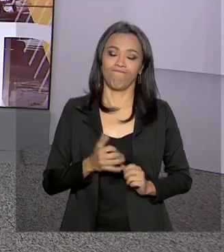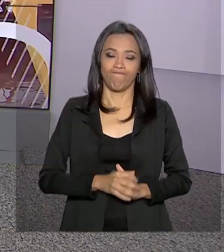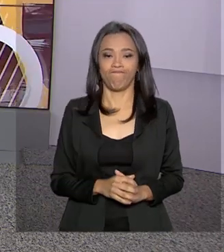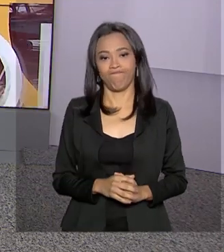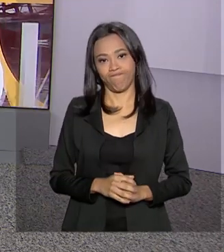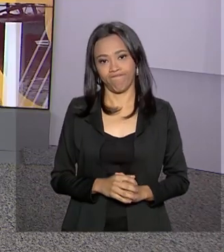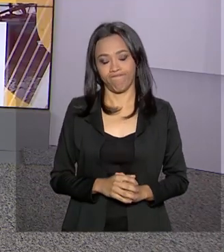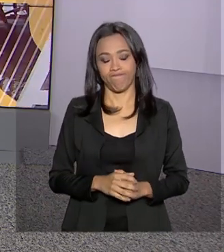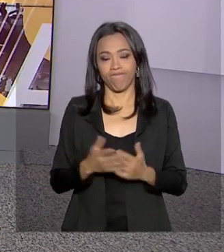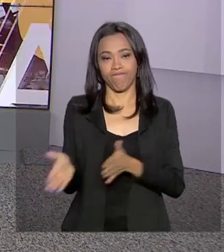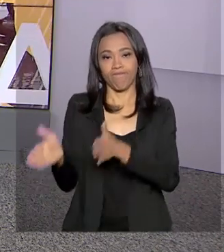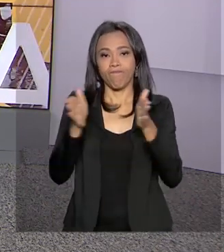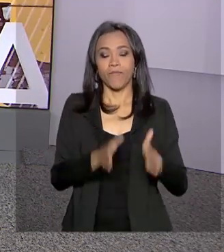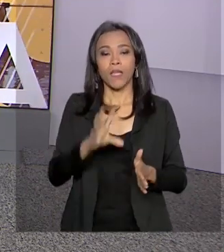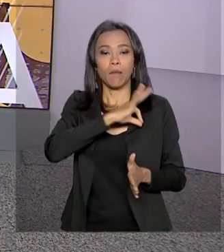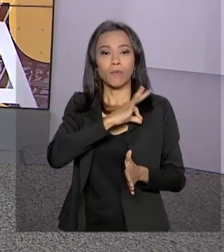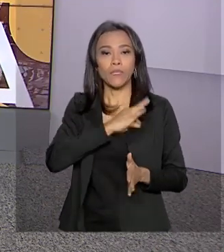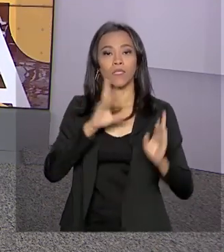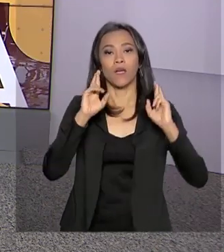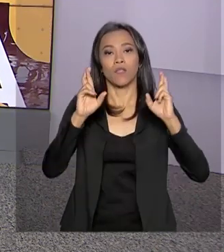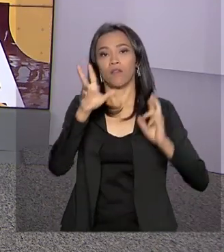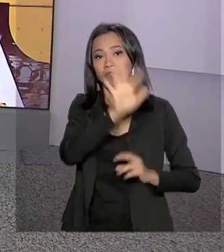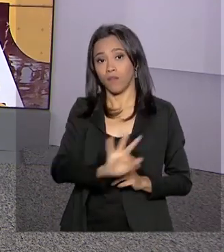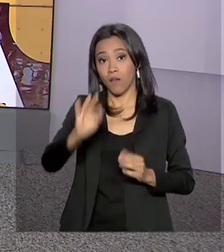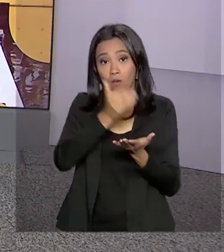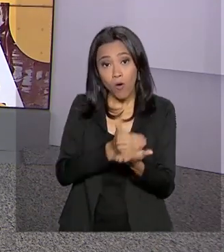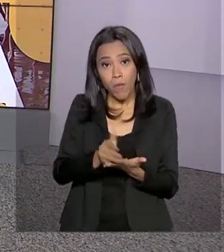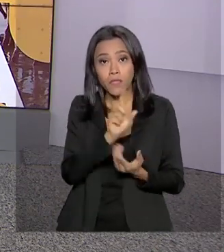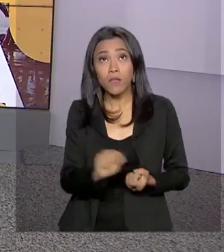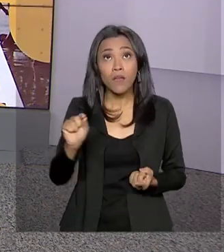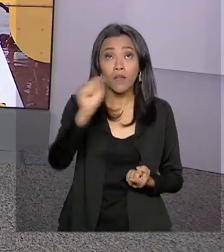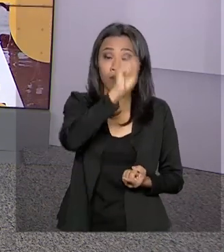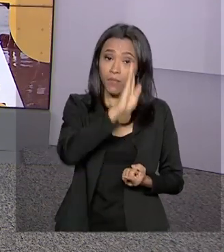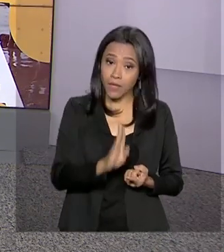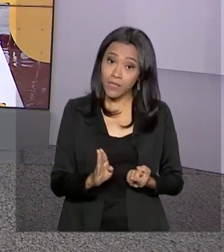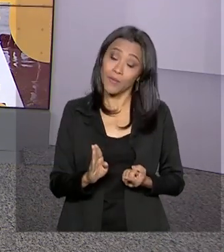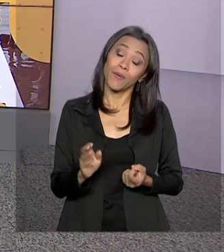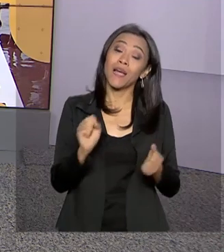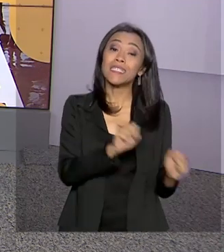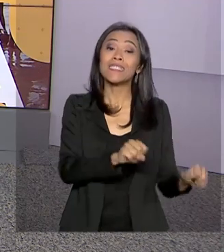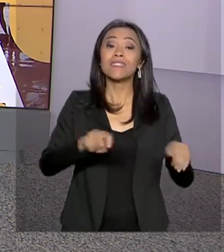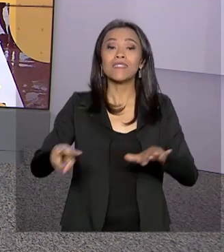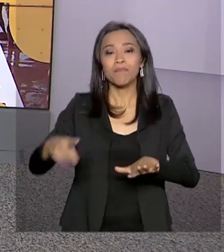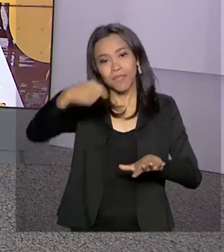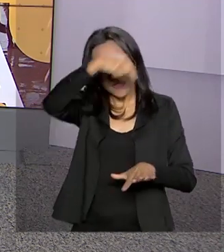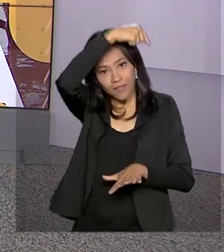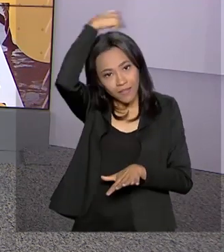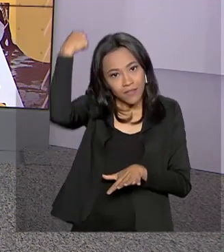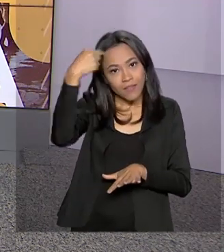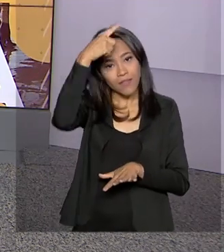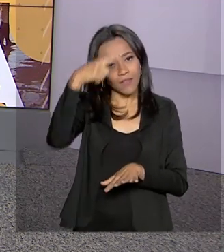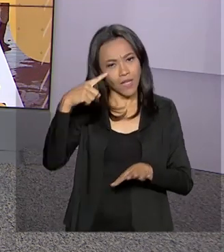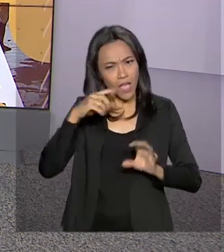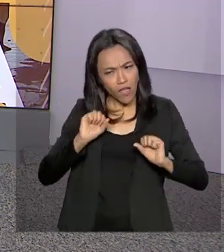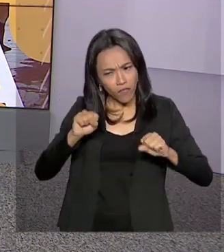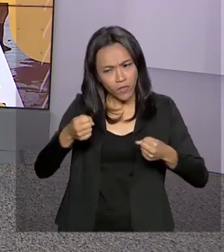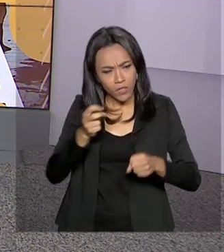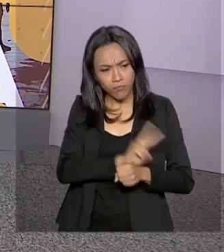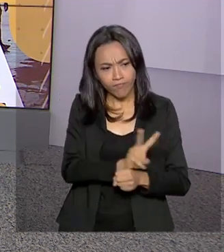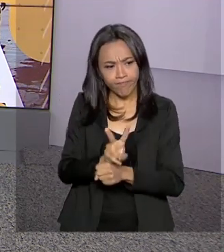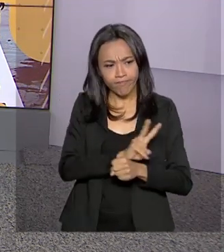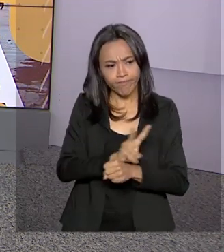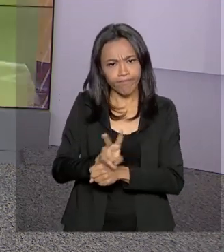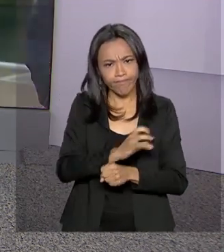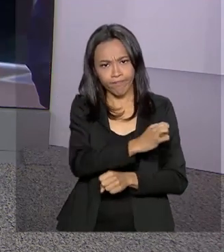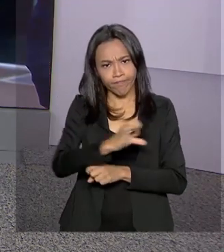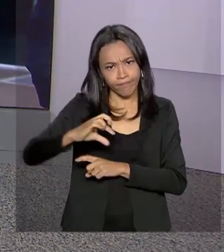E a Polícia Rodoviária Federal inicia em todo o país a Operação Semana Santa com reforço no policiamento. A nossa repórter Luana